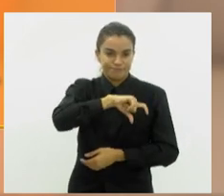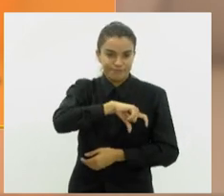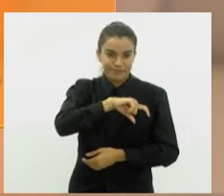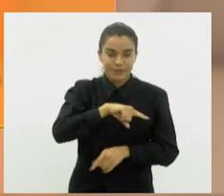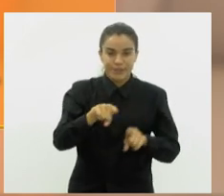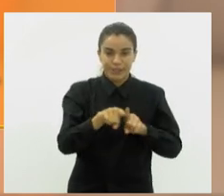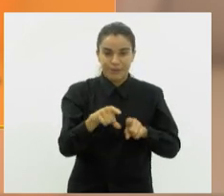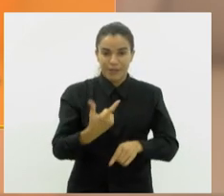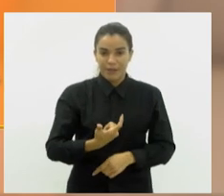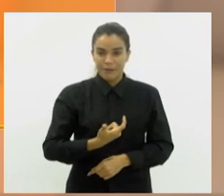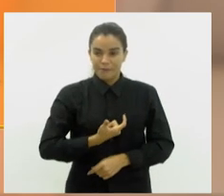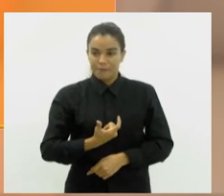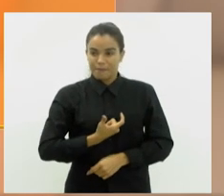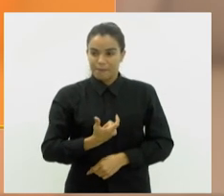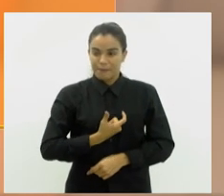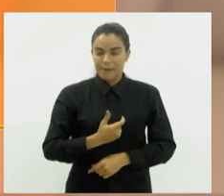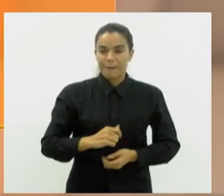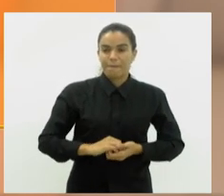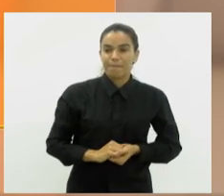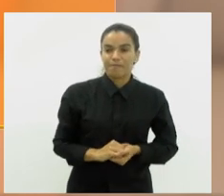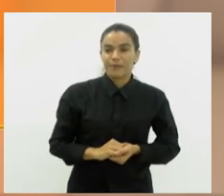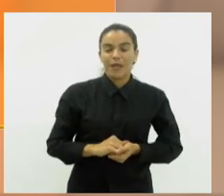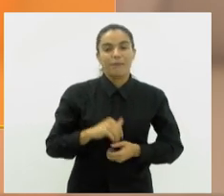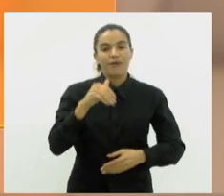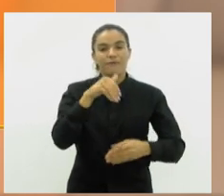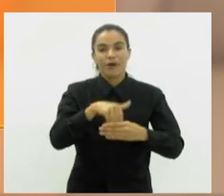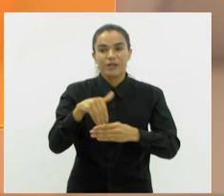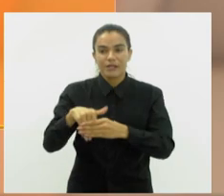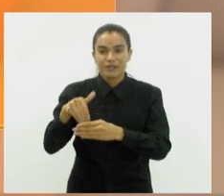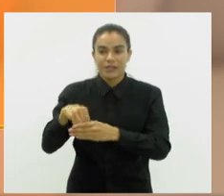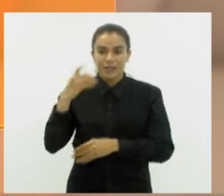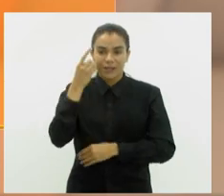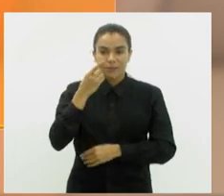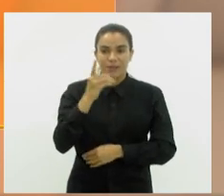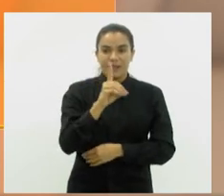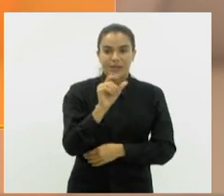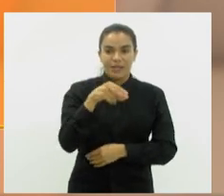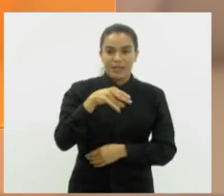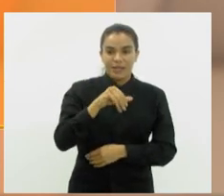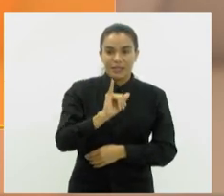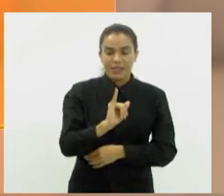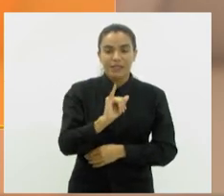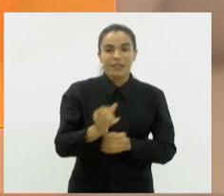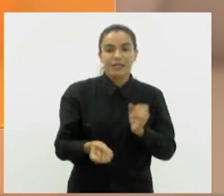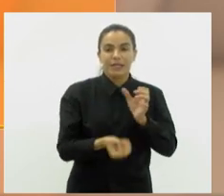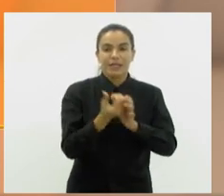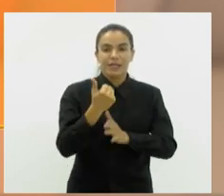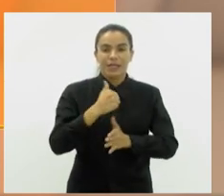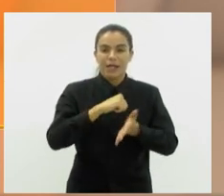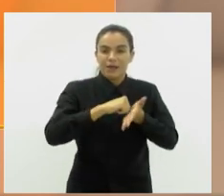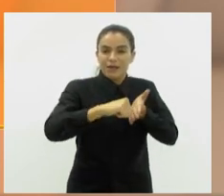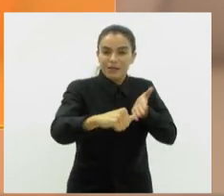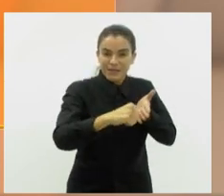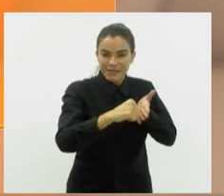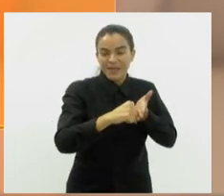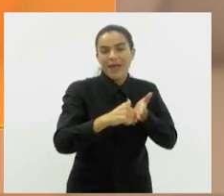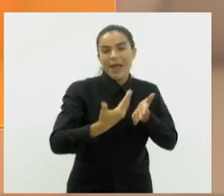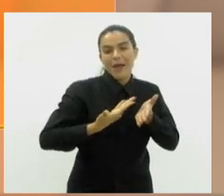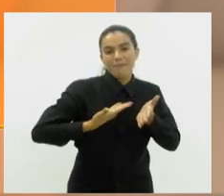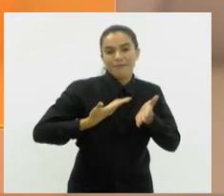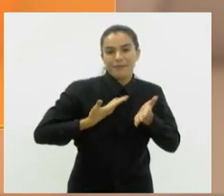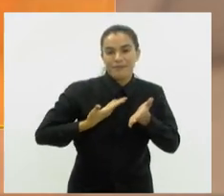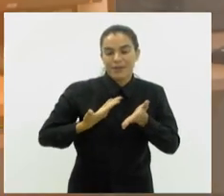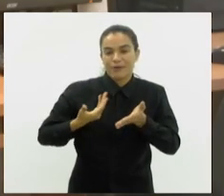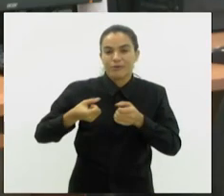de Identidade Digital. E em votação, projeto da deputada Dani Balbi, que cria o selo Amigo dos Entregadores.